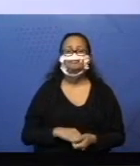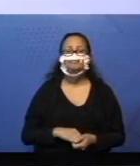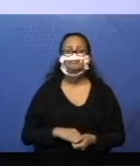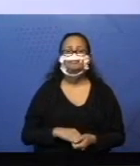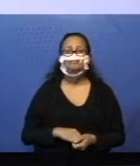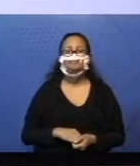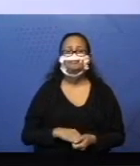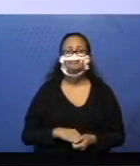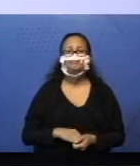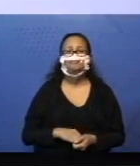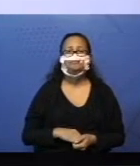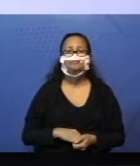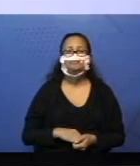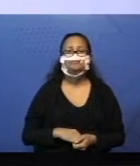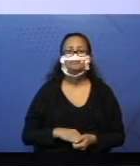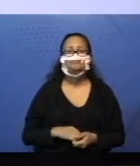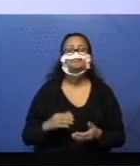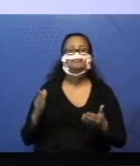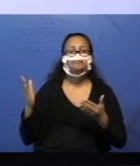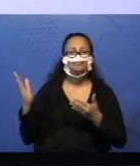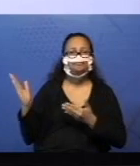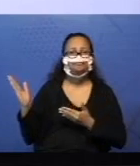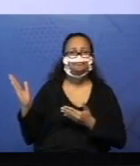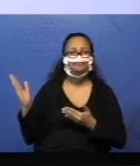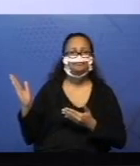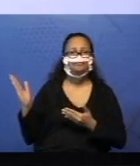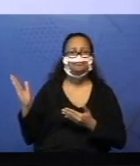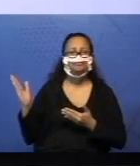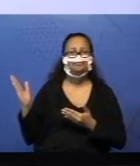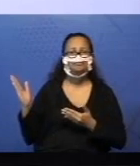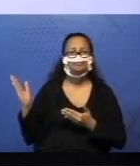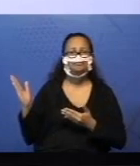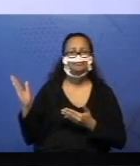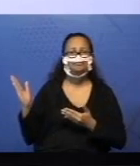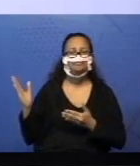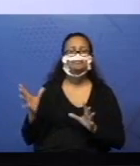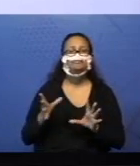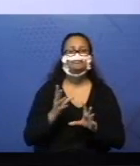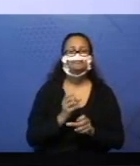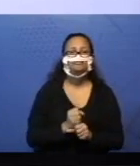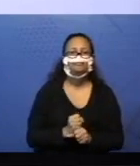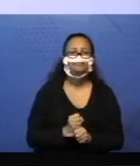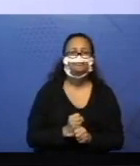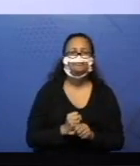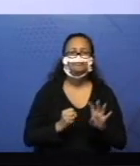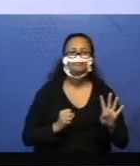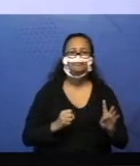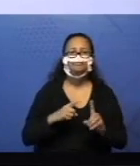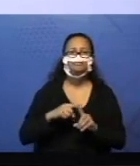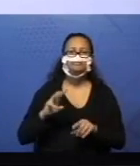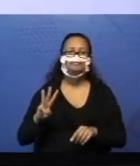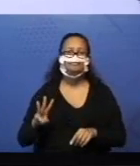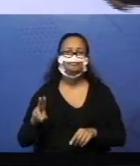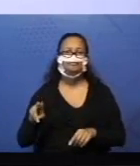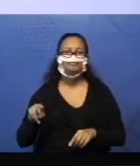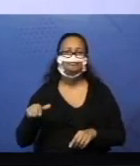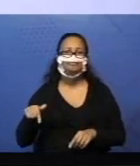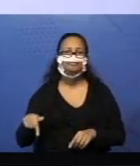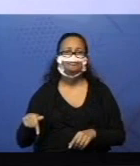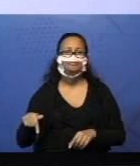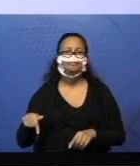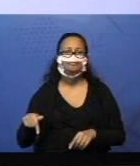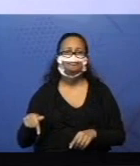Olha o recadinho que ele deixou aqui para nós. Na adição, 4 mais 3 é igual a 7.